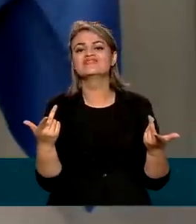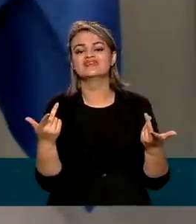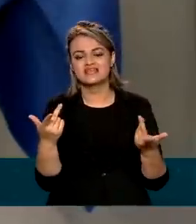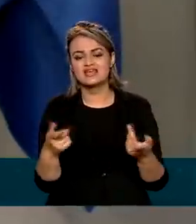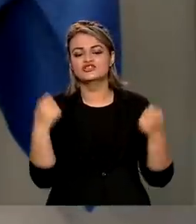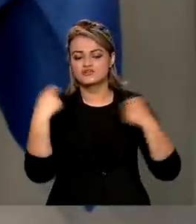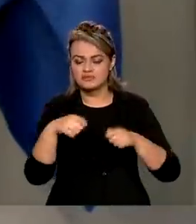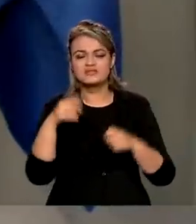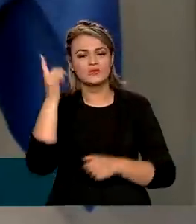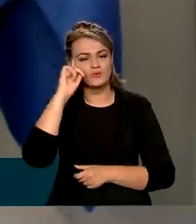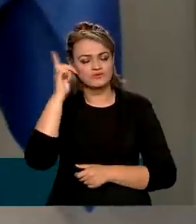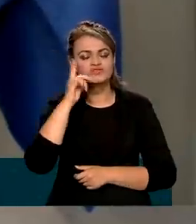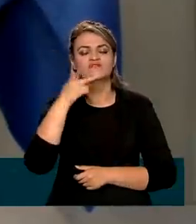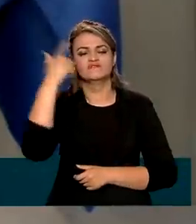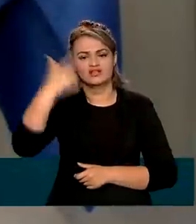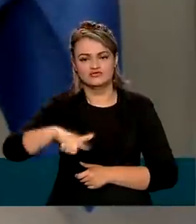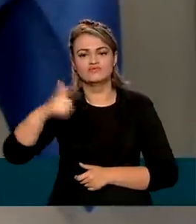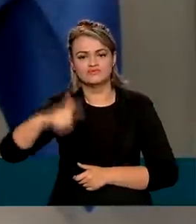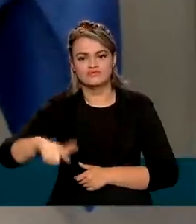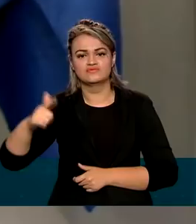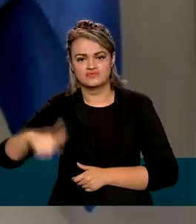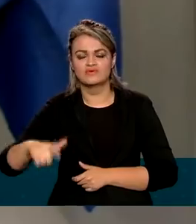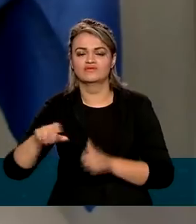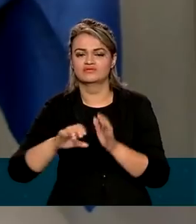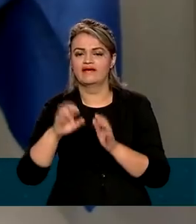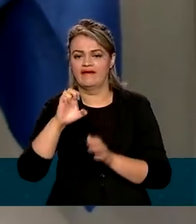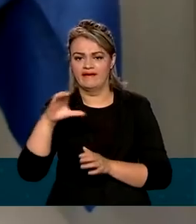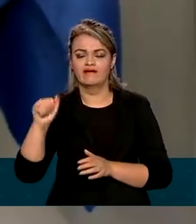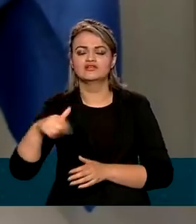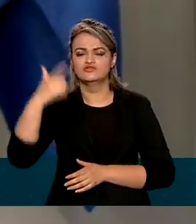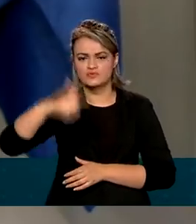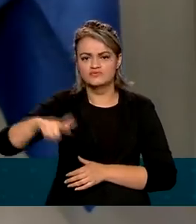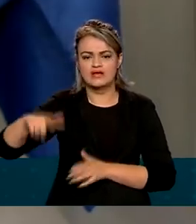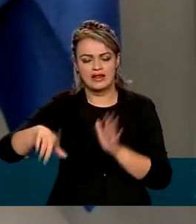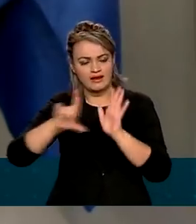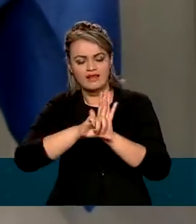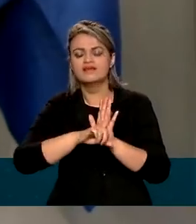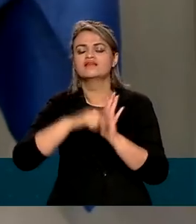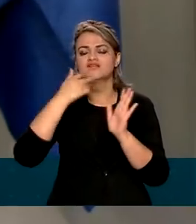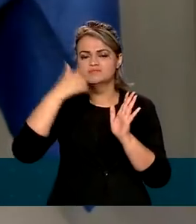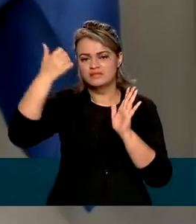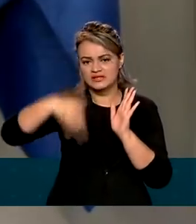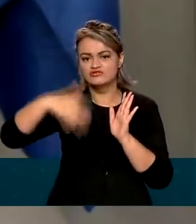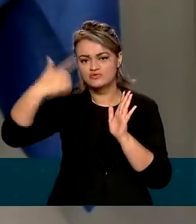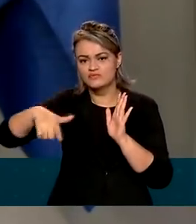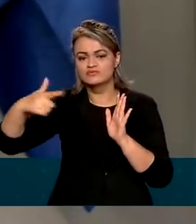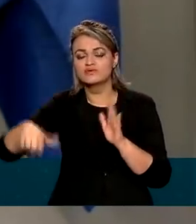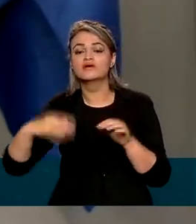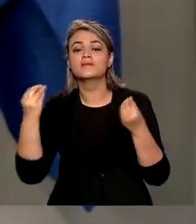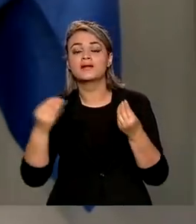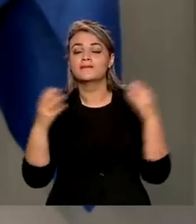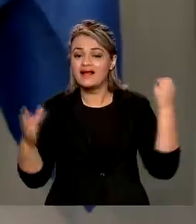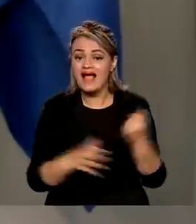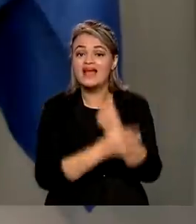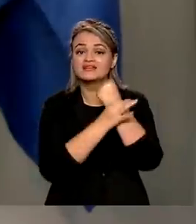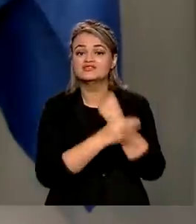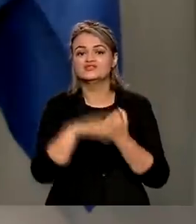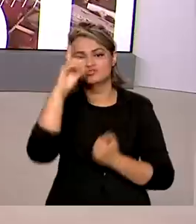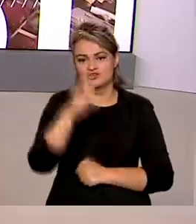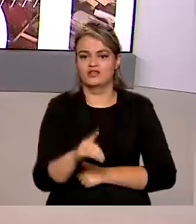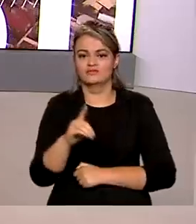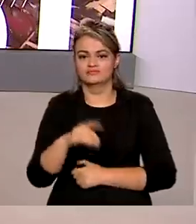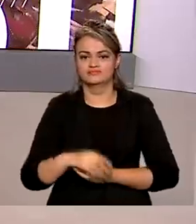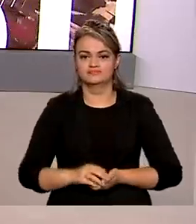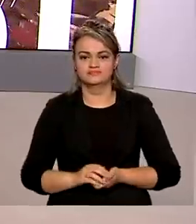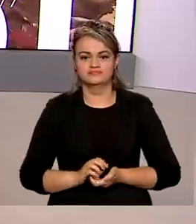a gente precisa todo dia estar falando do ECA. Todo dia estar falando dessa lei que veio para fazer a garantia dos direitos.